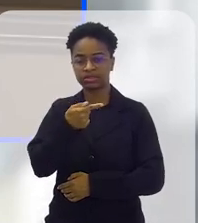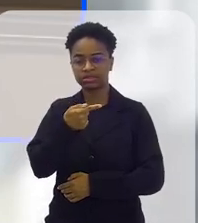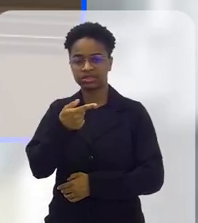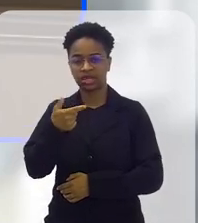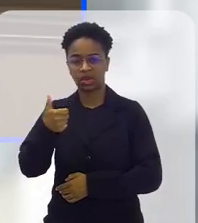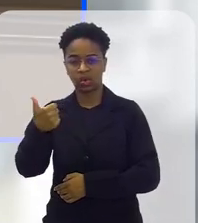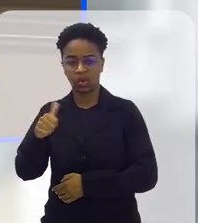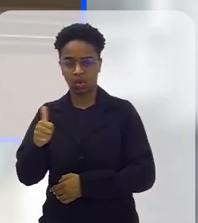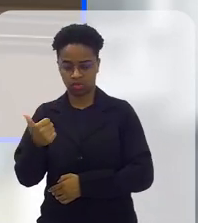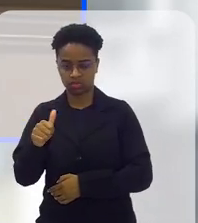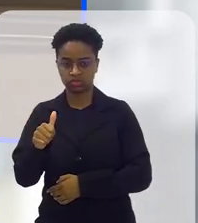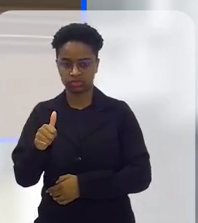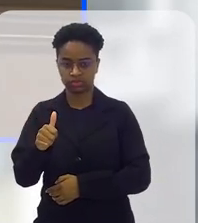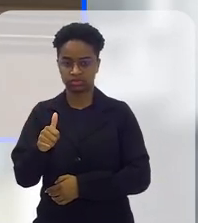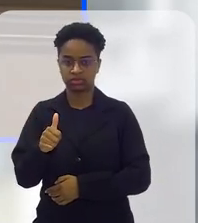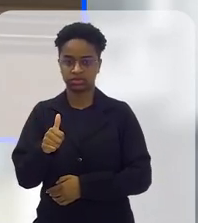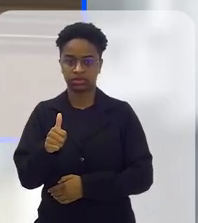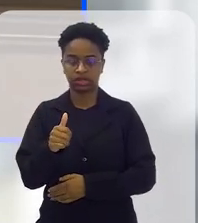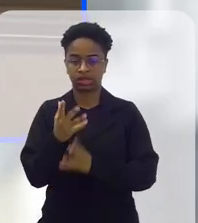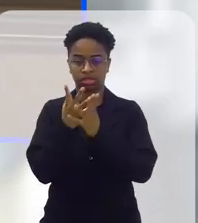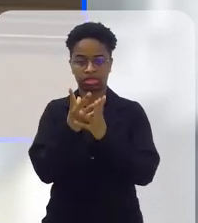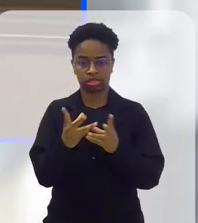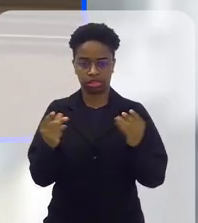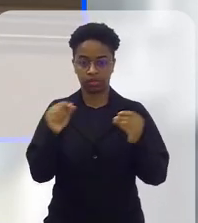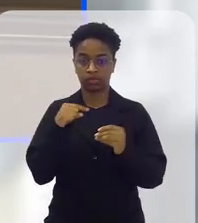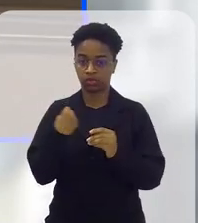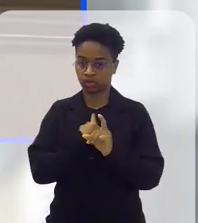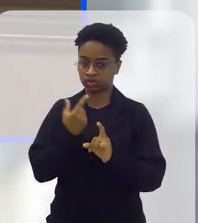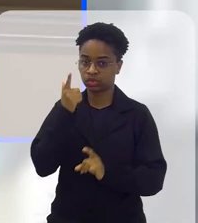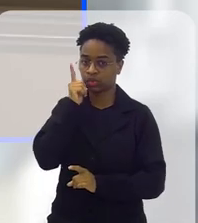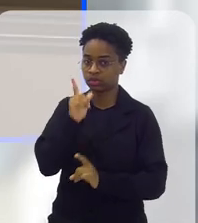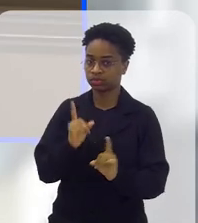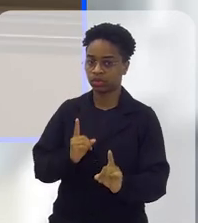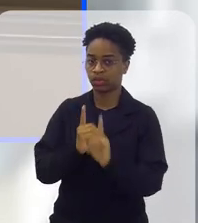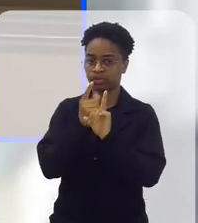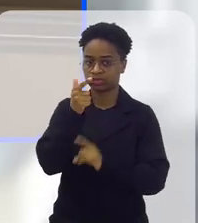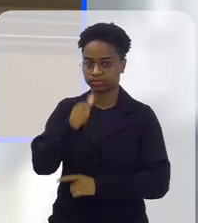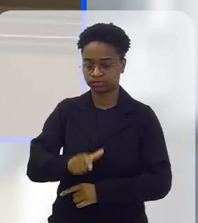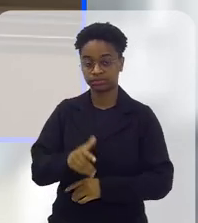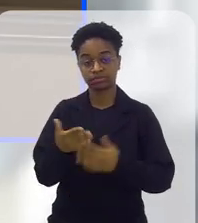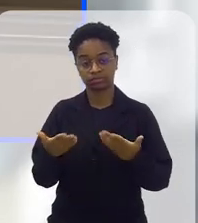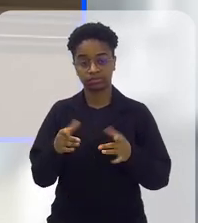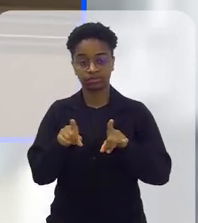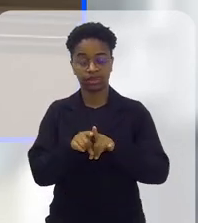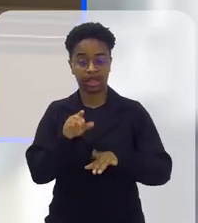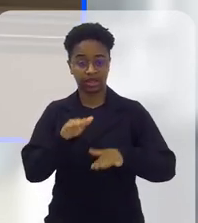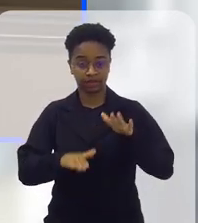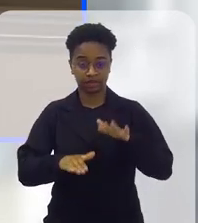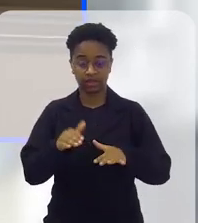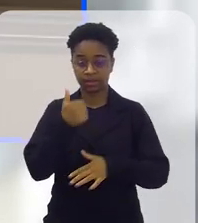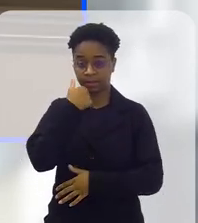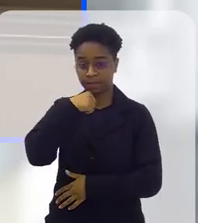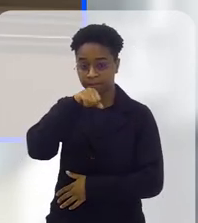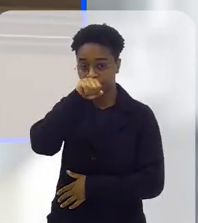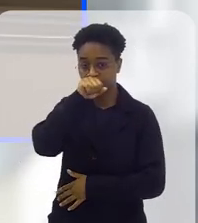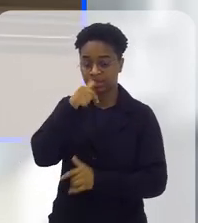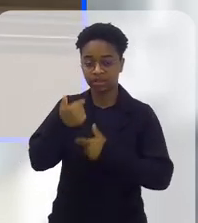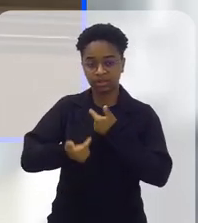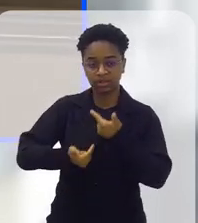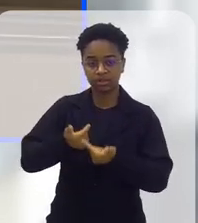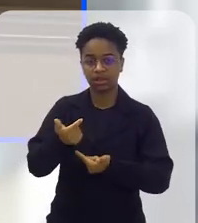.711 desaparecidos, que nós conseguimos. Muitas das vezes as mães